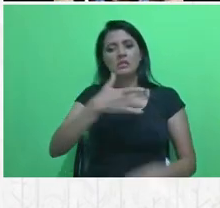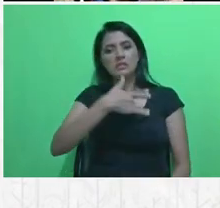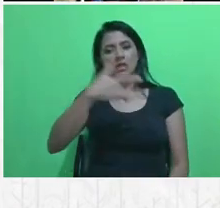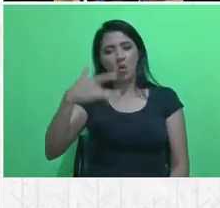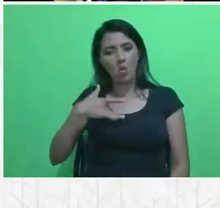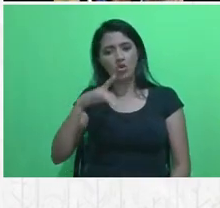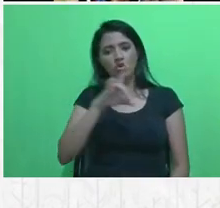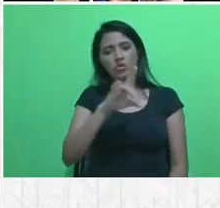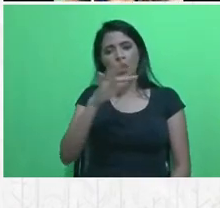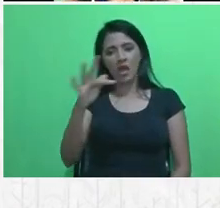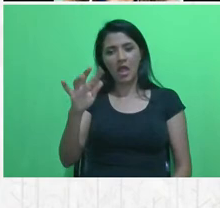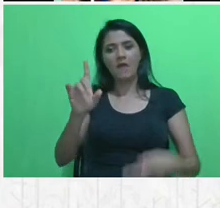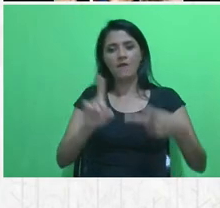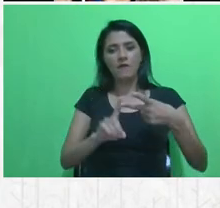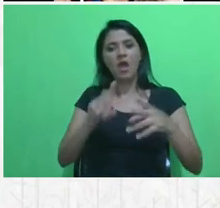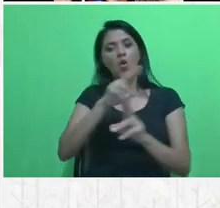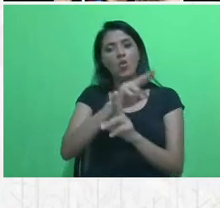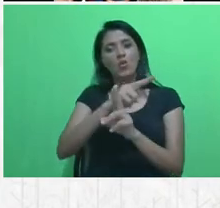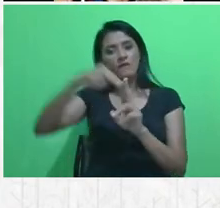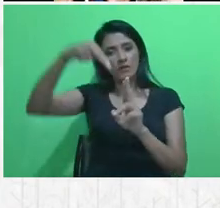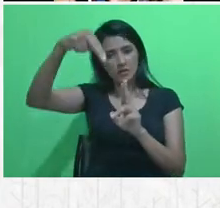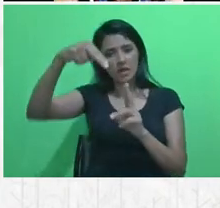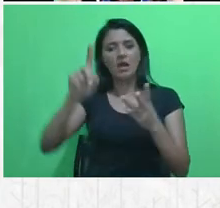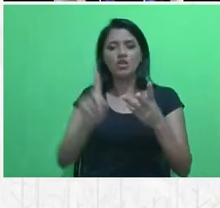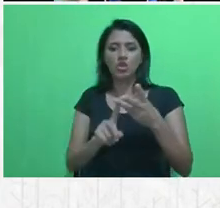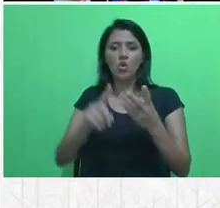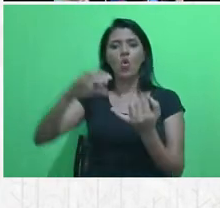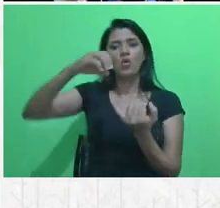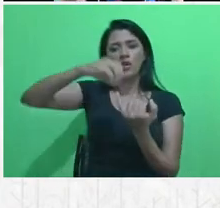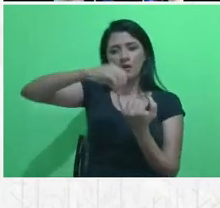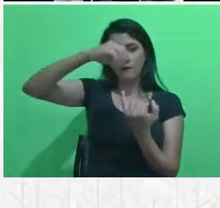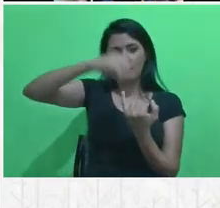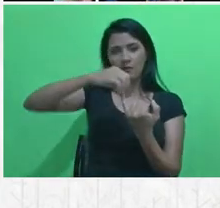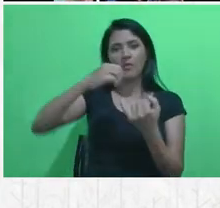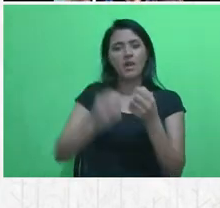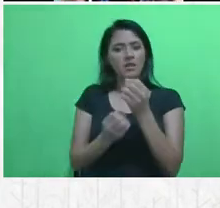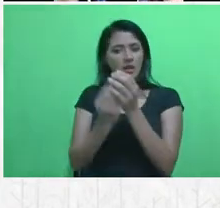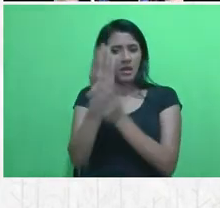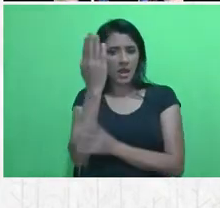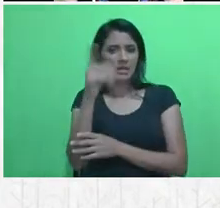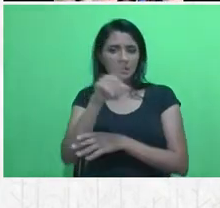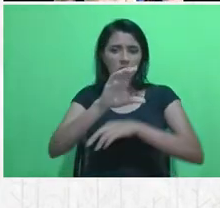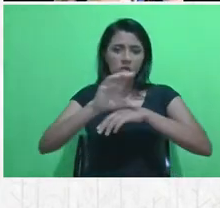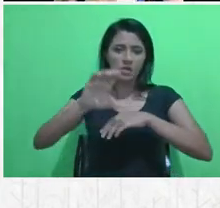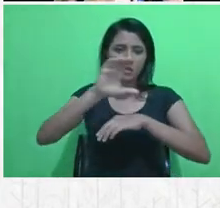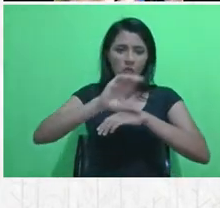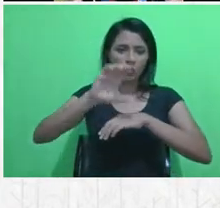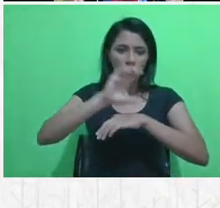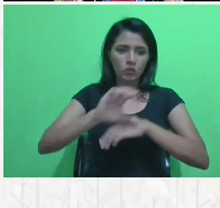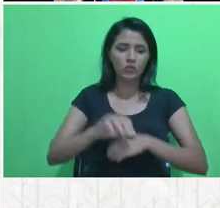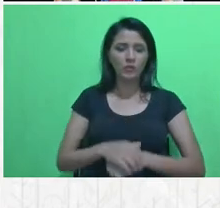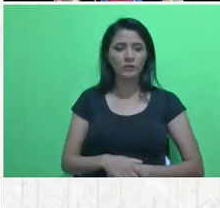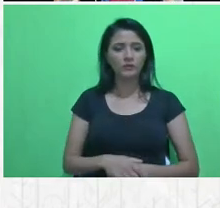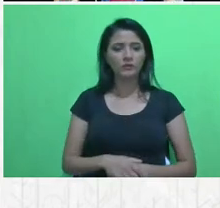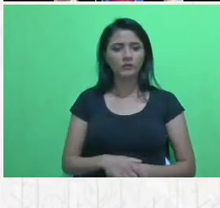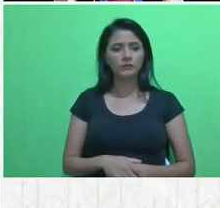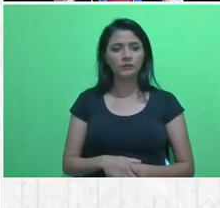Universidade de Brasília e com o IFB na realização desse curso. Pode passar, querida.